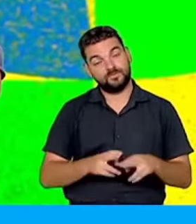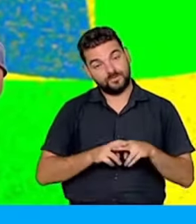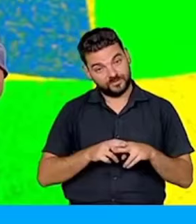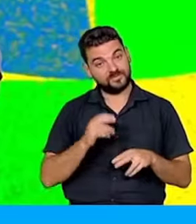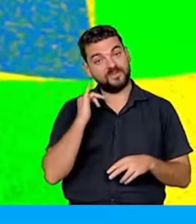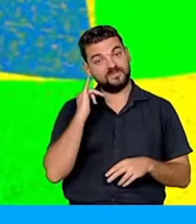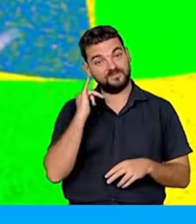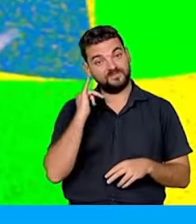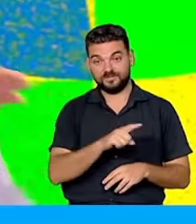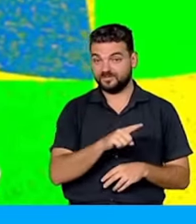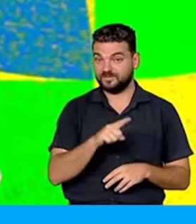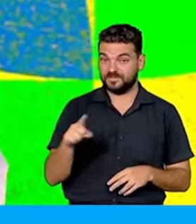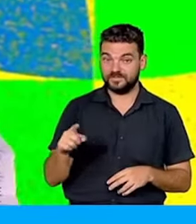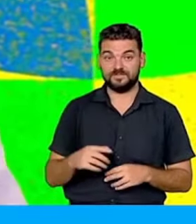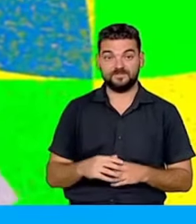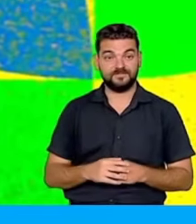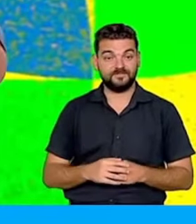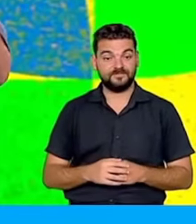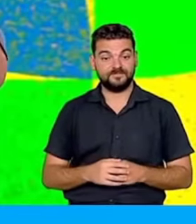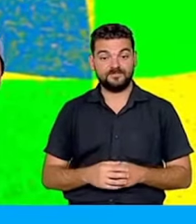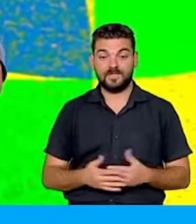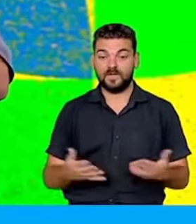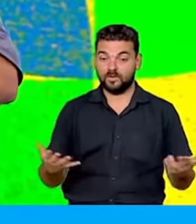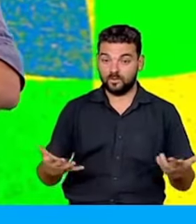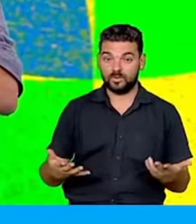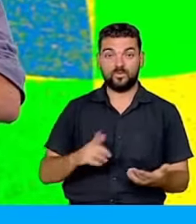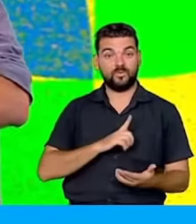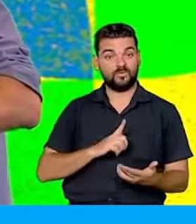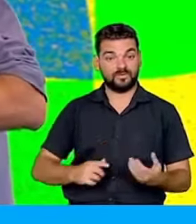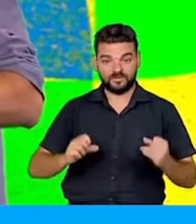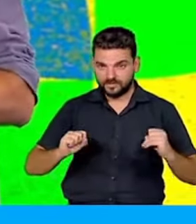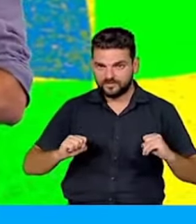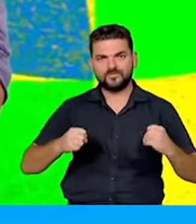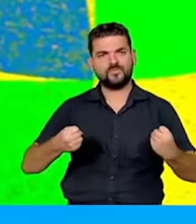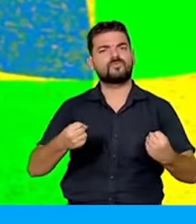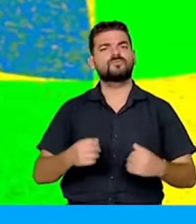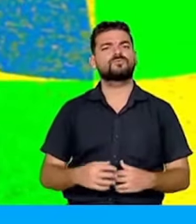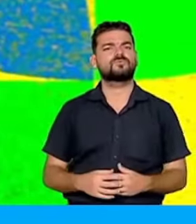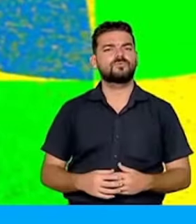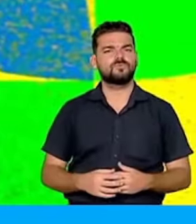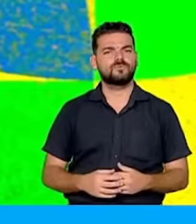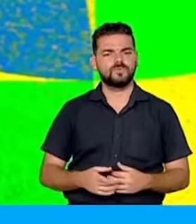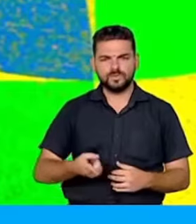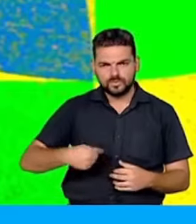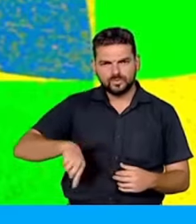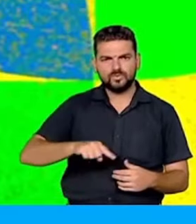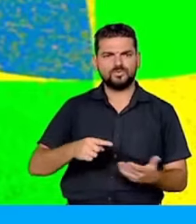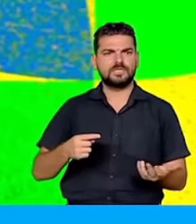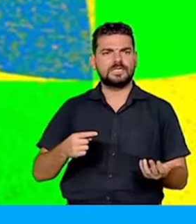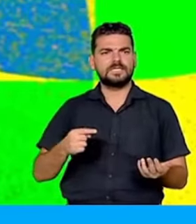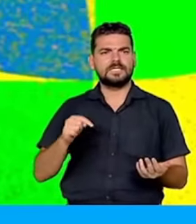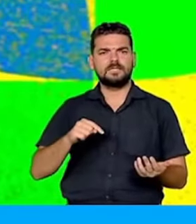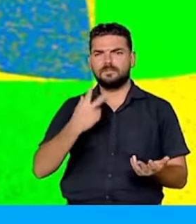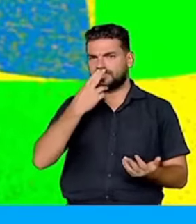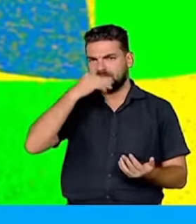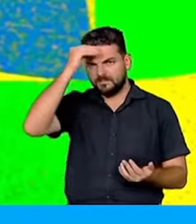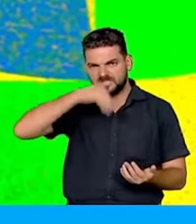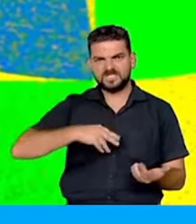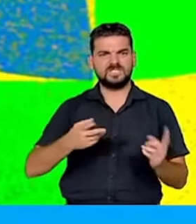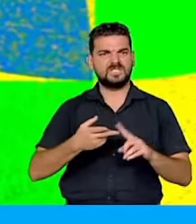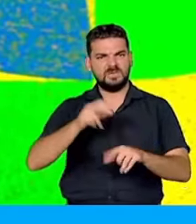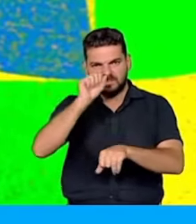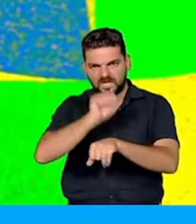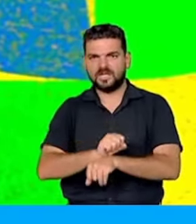para mostrar que a gente não pode, que a gente não deve nunca